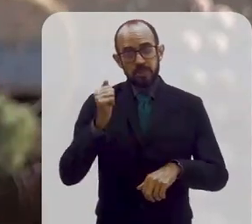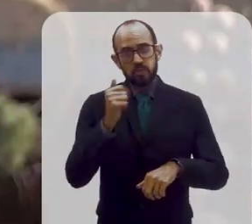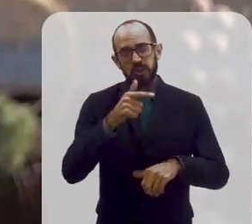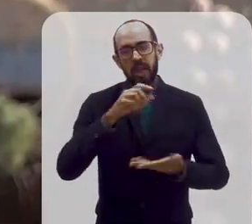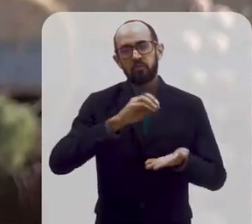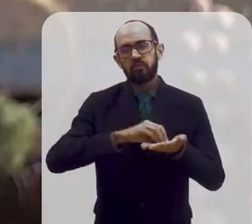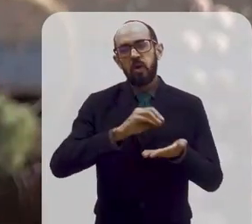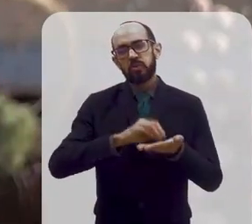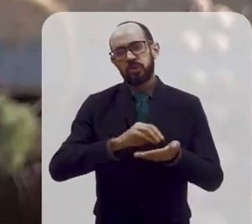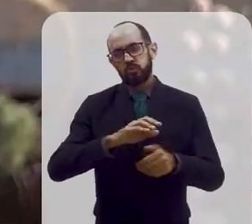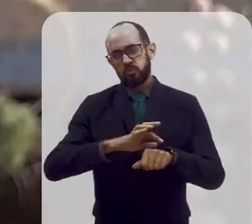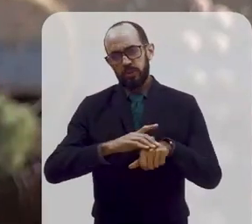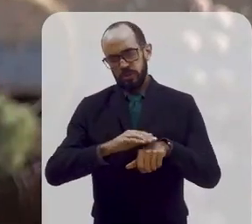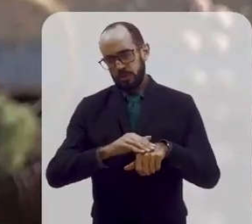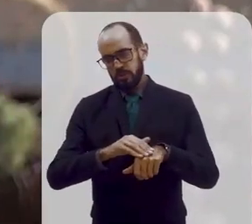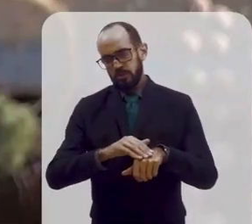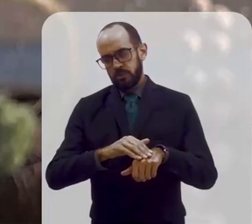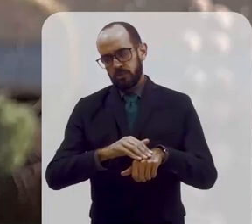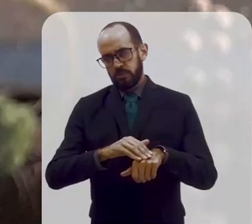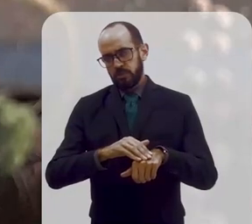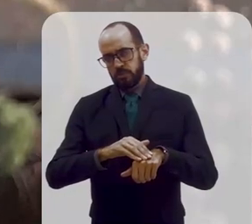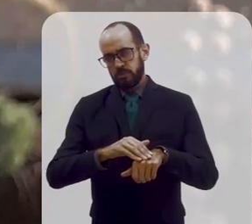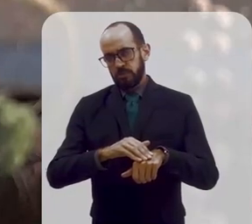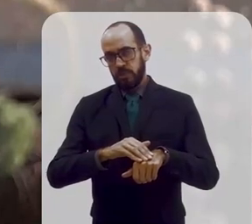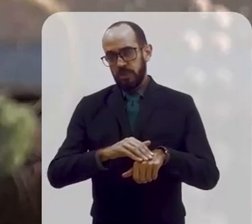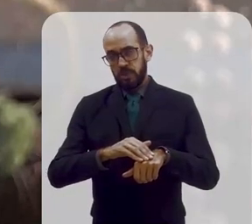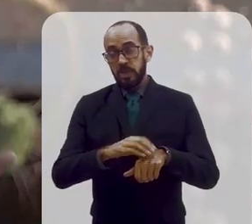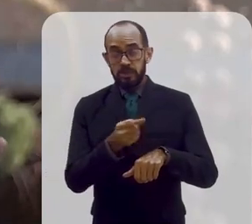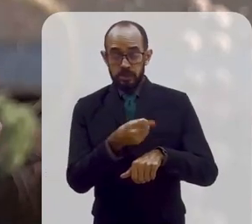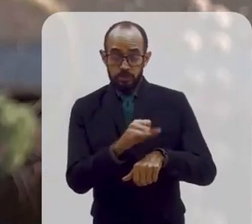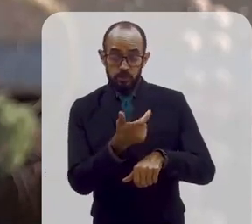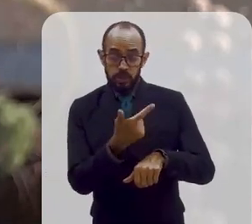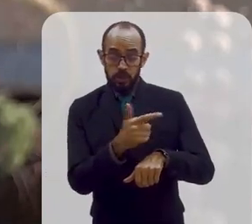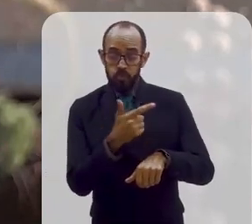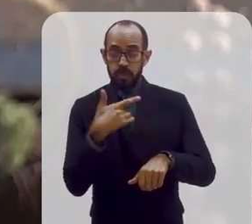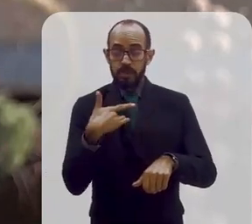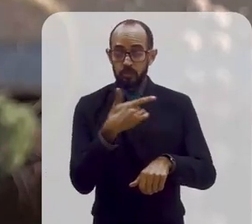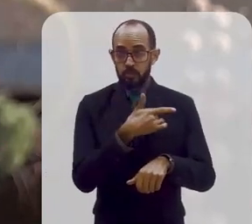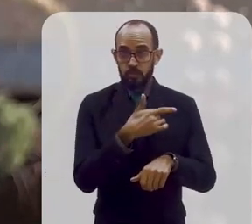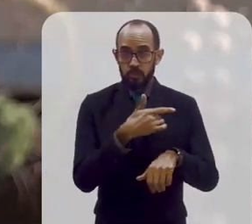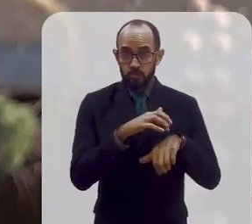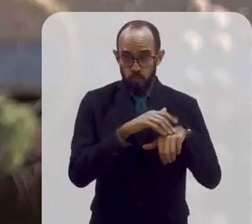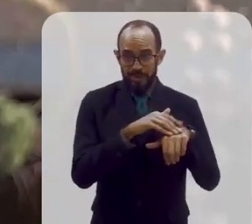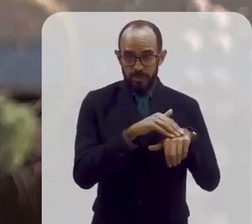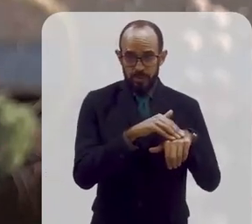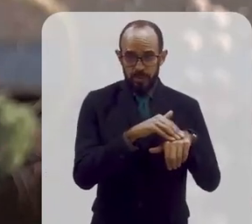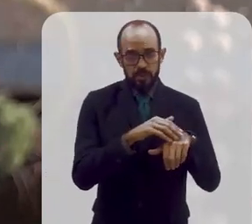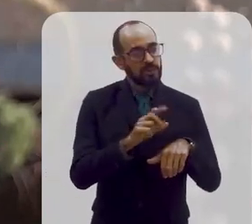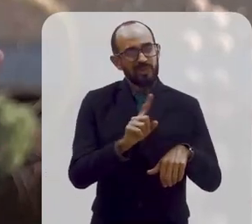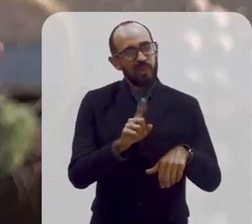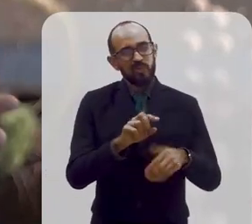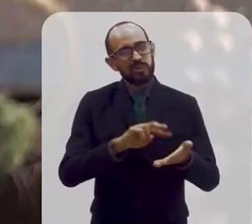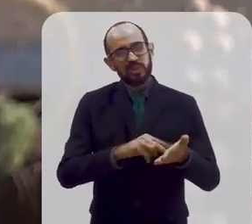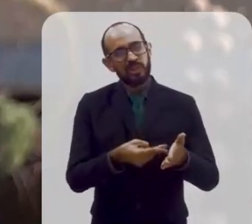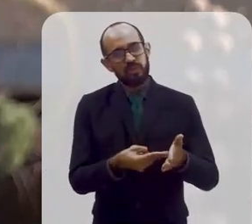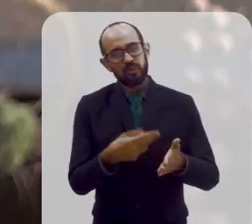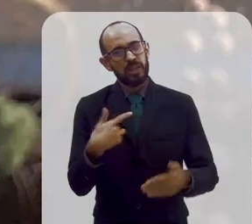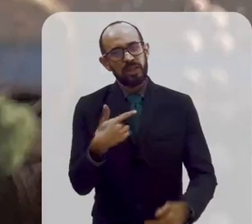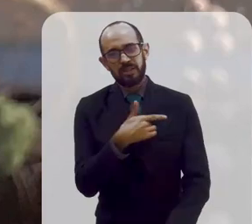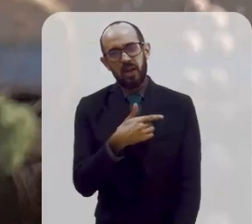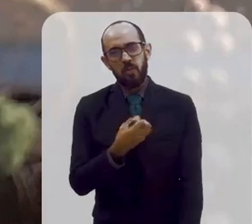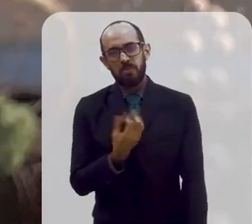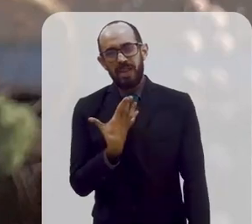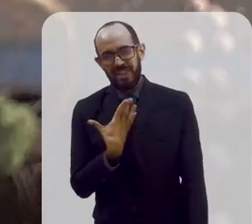ausência de doenças. Você não ter doença não significa que você tem saúde. Então, é muito importante